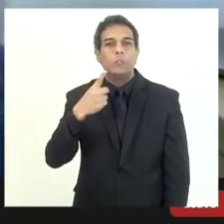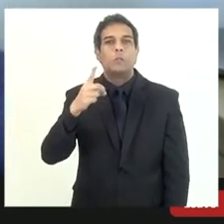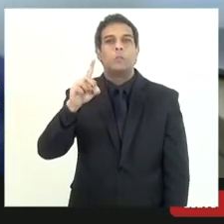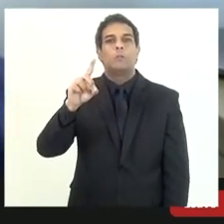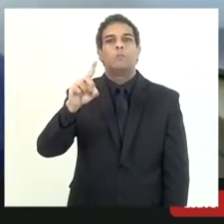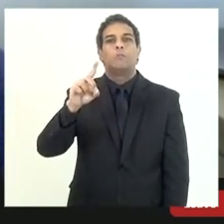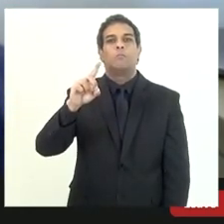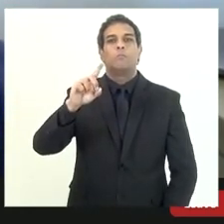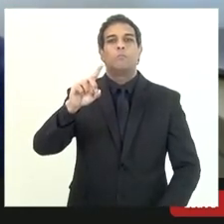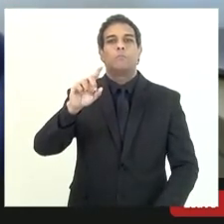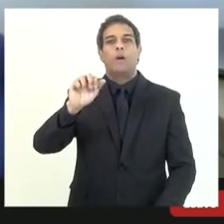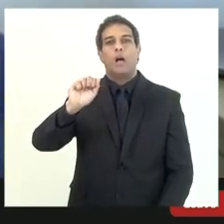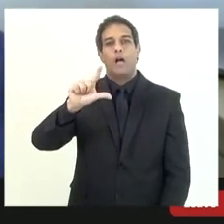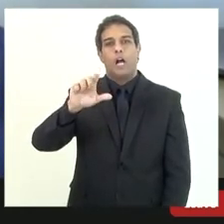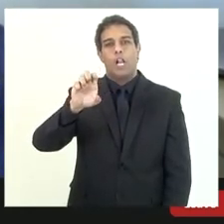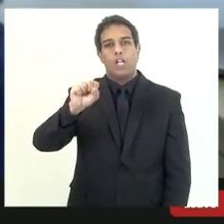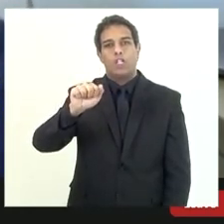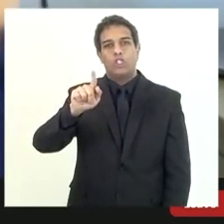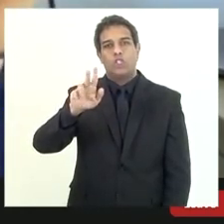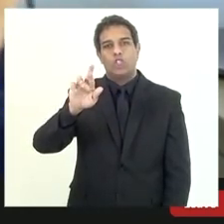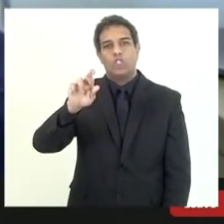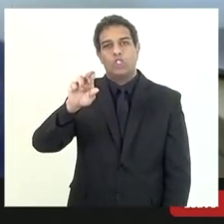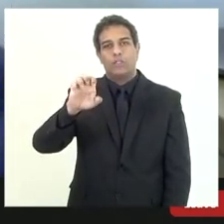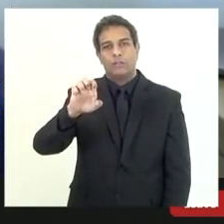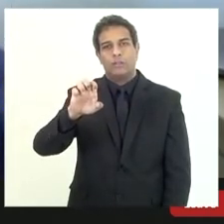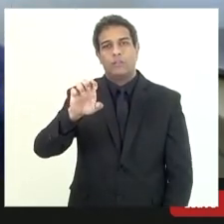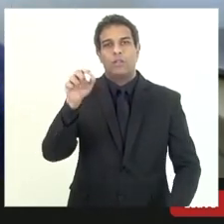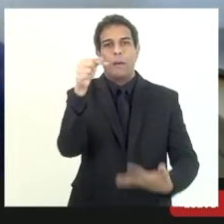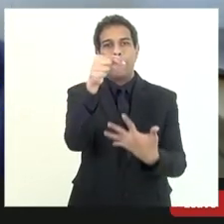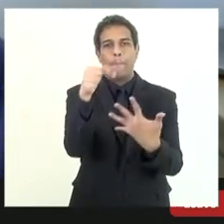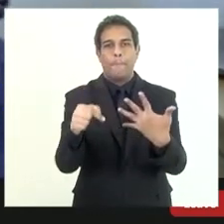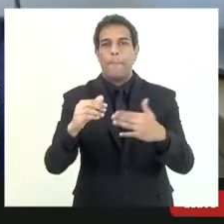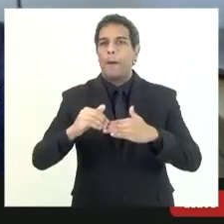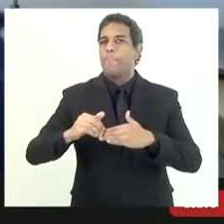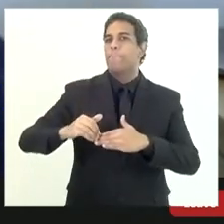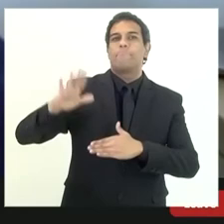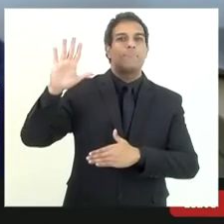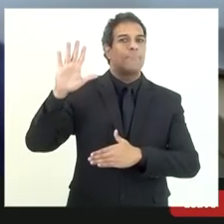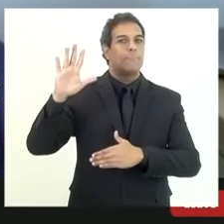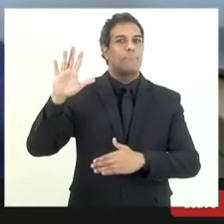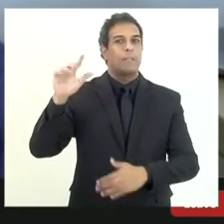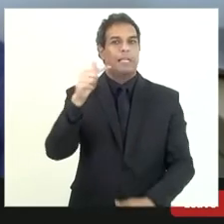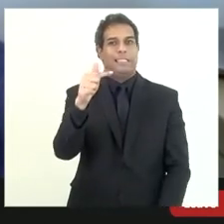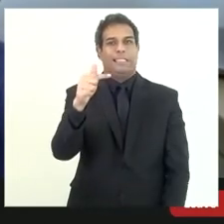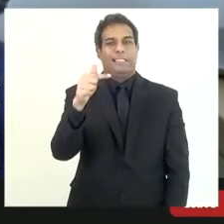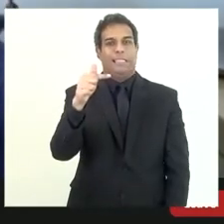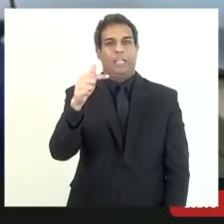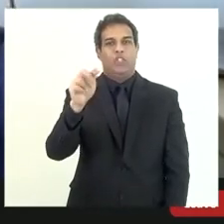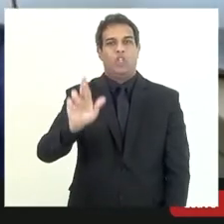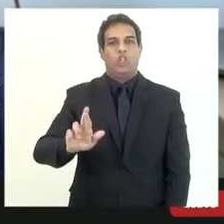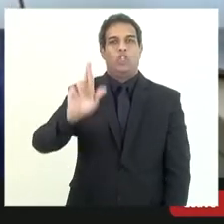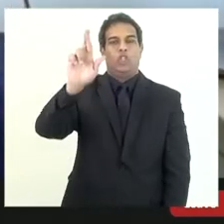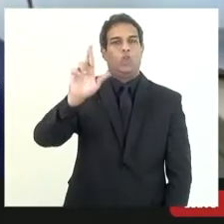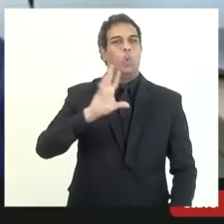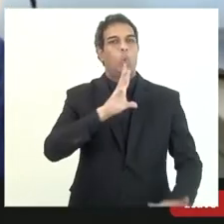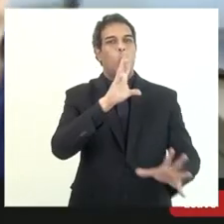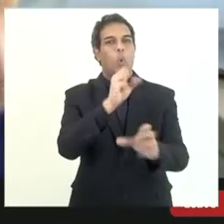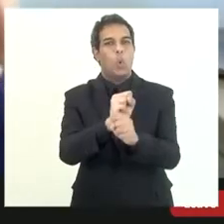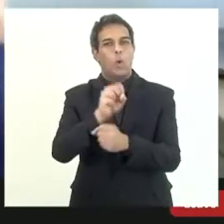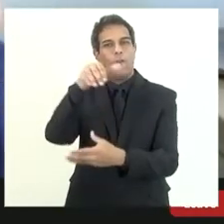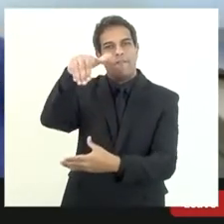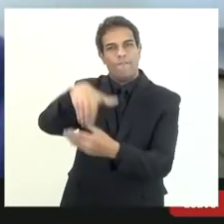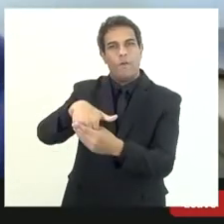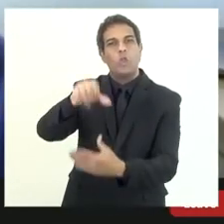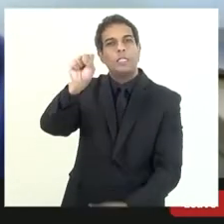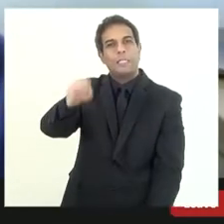e o Alexandre então deu mais do que os sete titulares deu a unanimidade dos